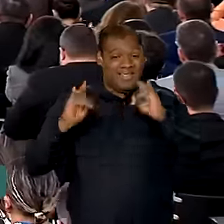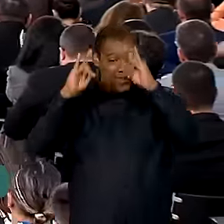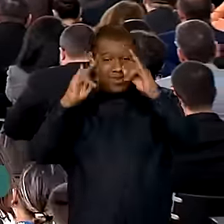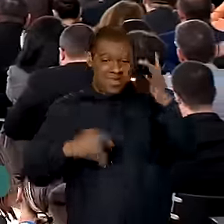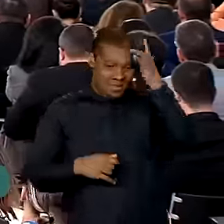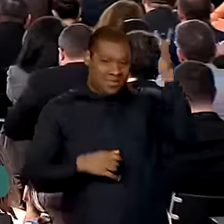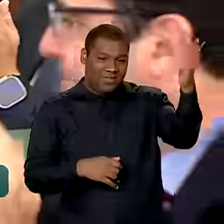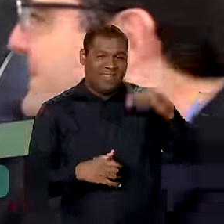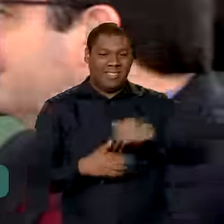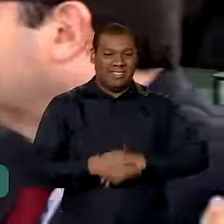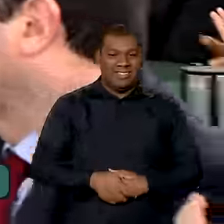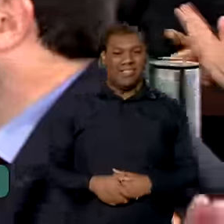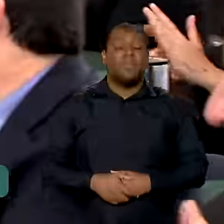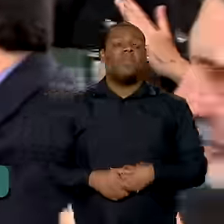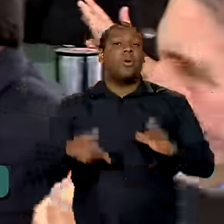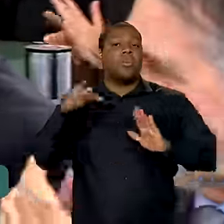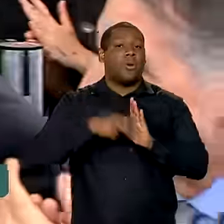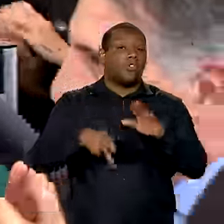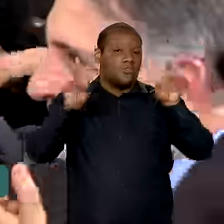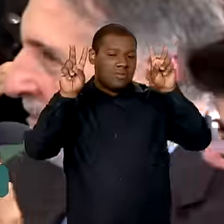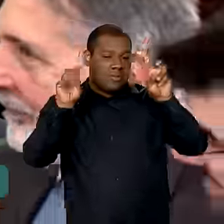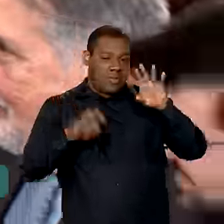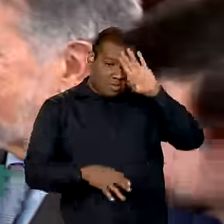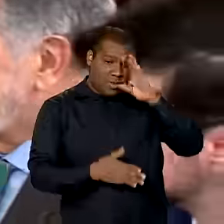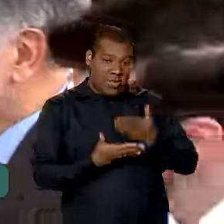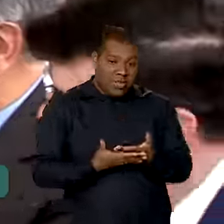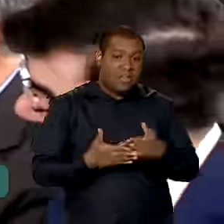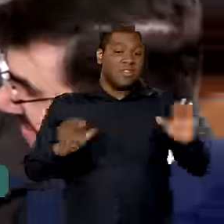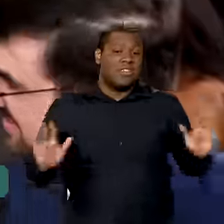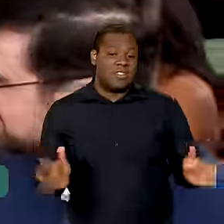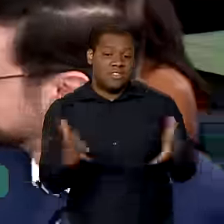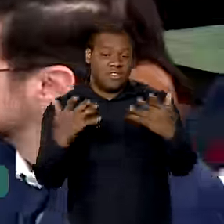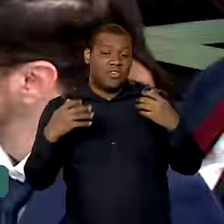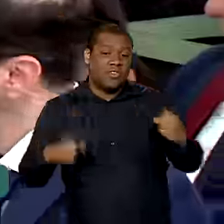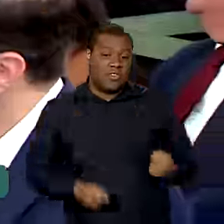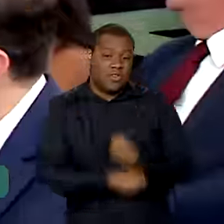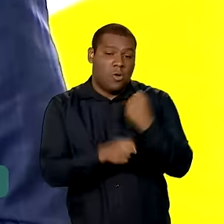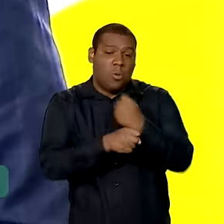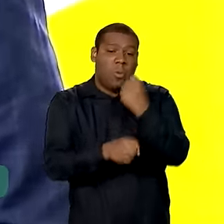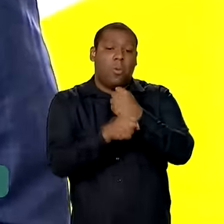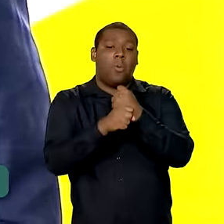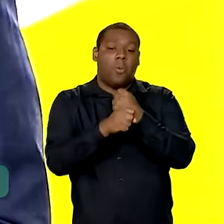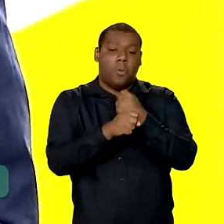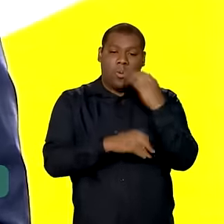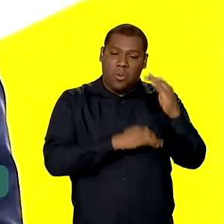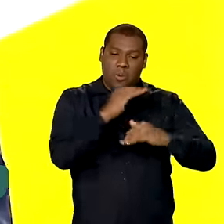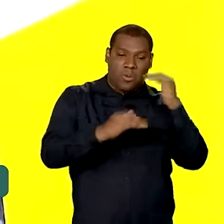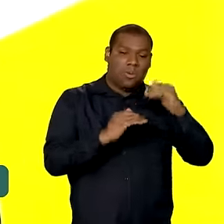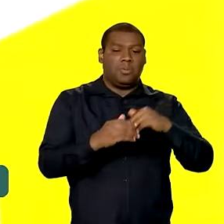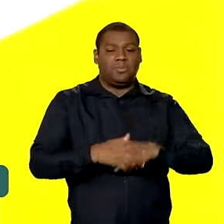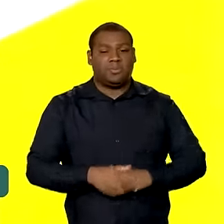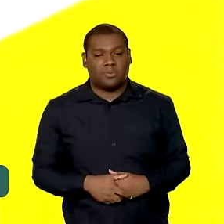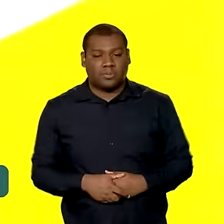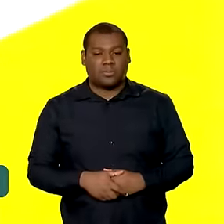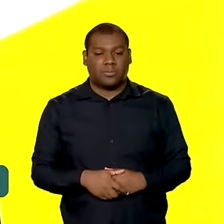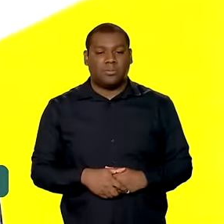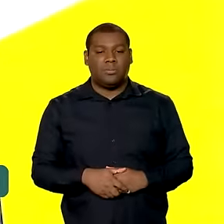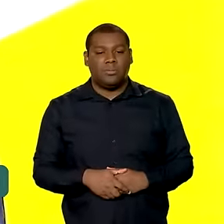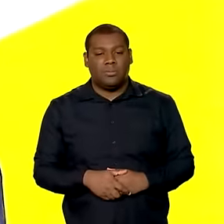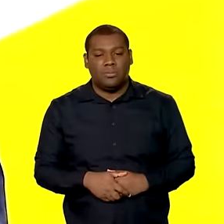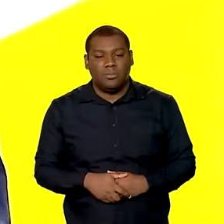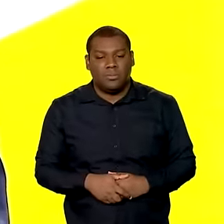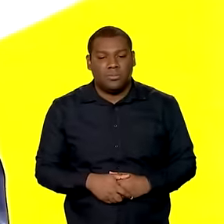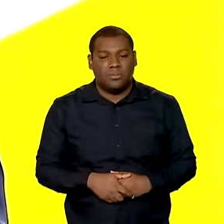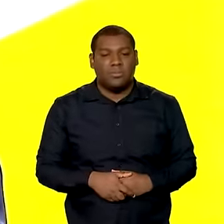Crédito Imobiliário também promove o estímulo do setor da construção civil. Não tem país conhecido que tenha